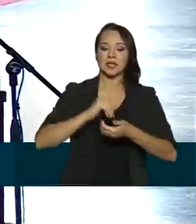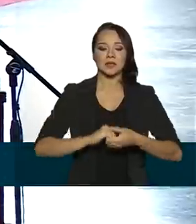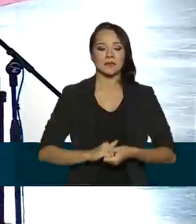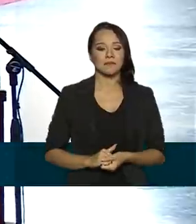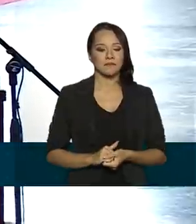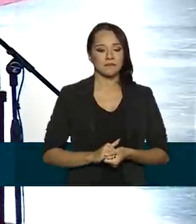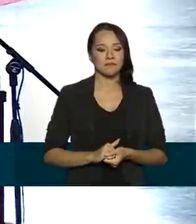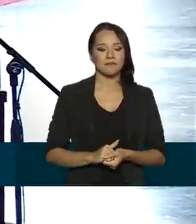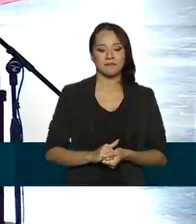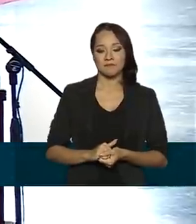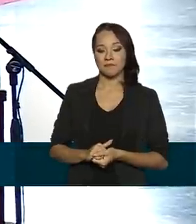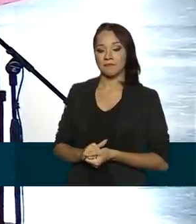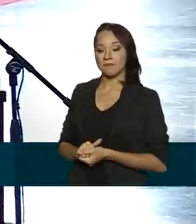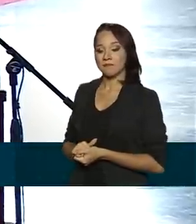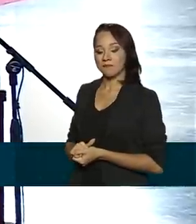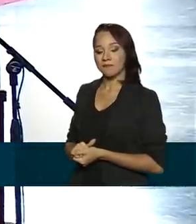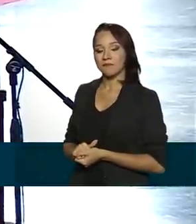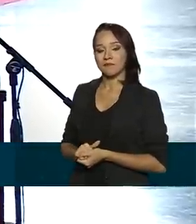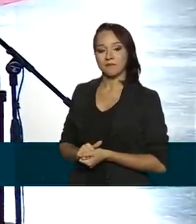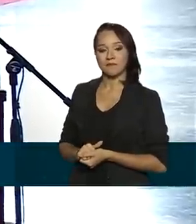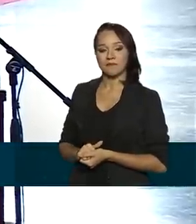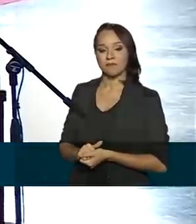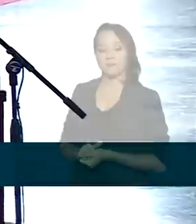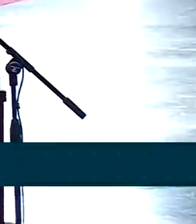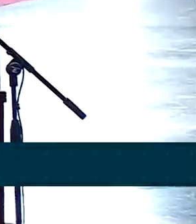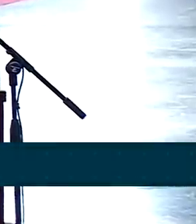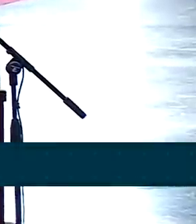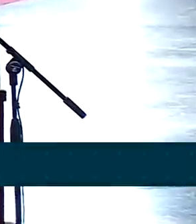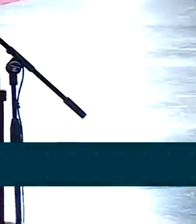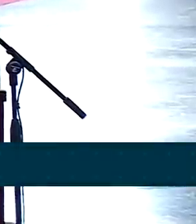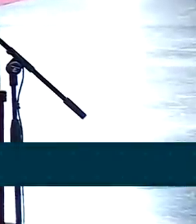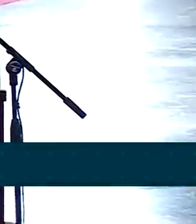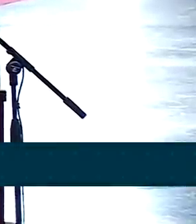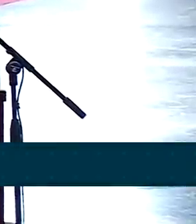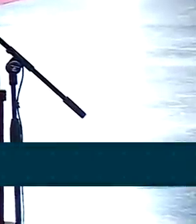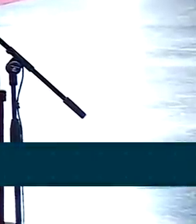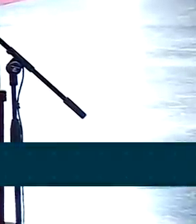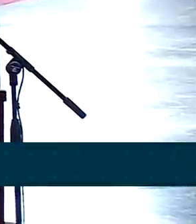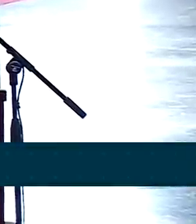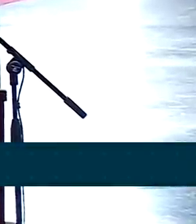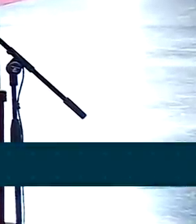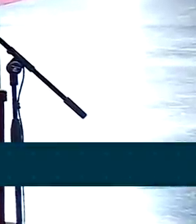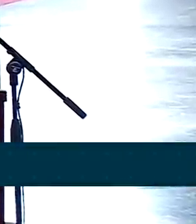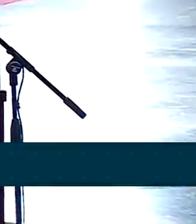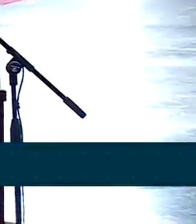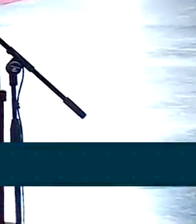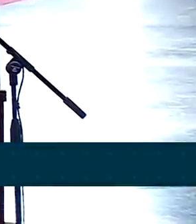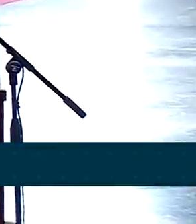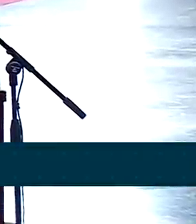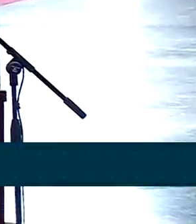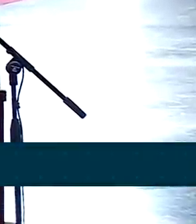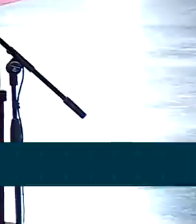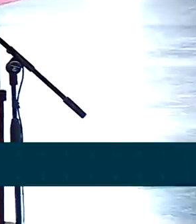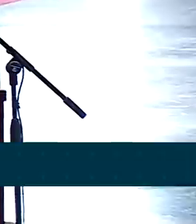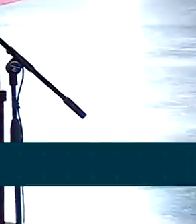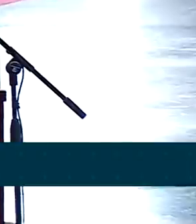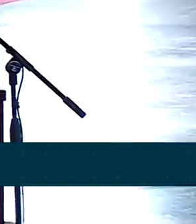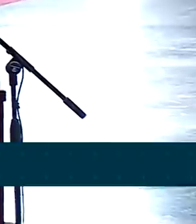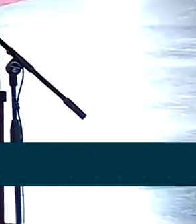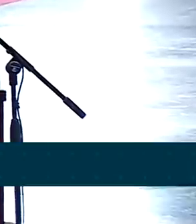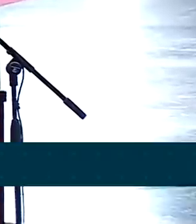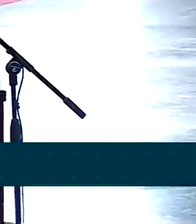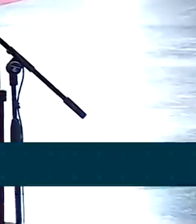Mais um momento que marca a nossa história, a história da Força Aérea Brasileira, reequipando-se,